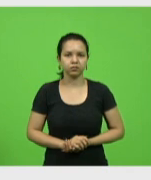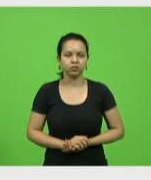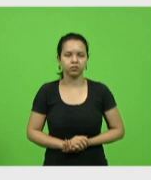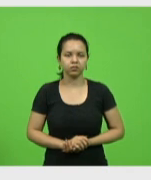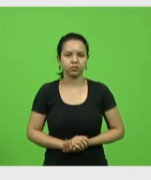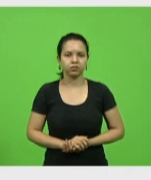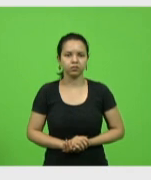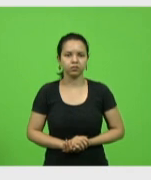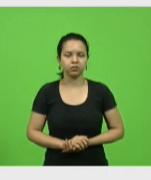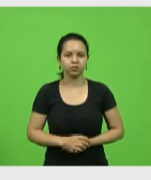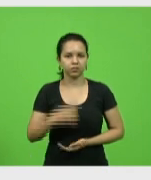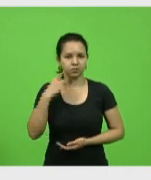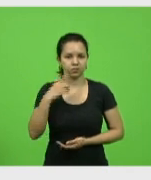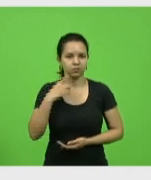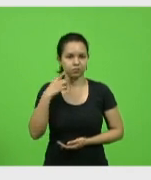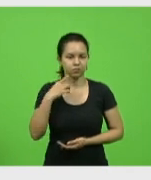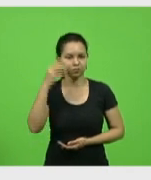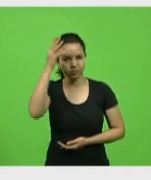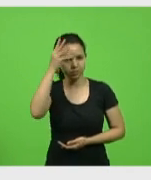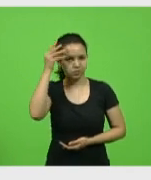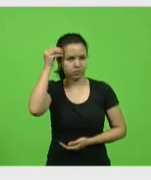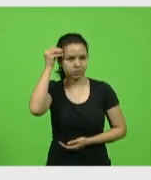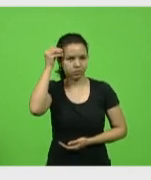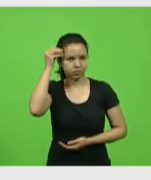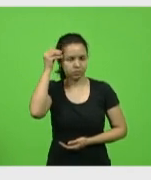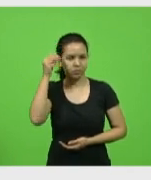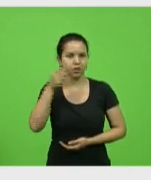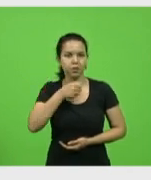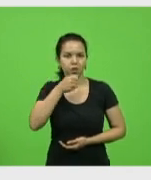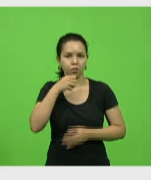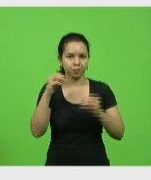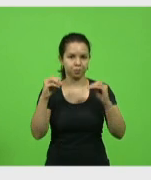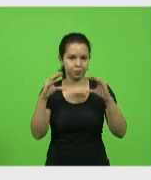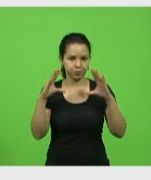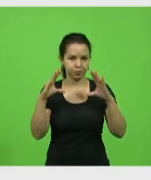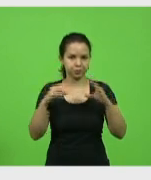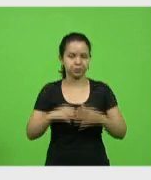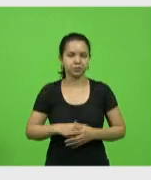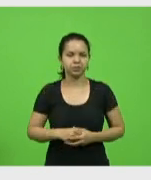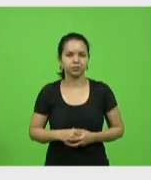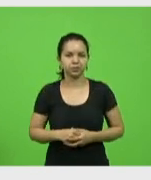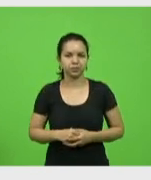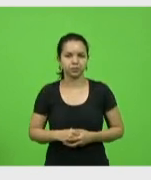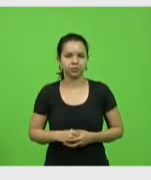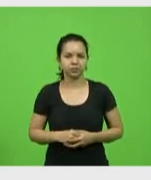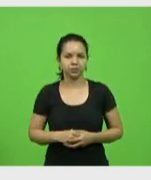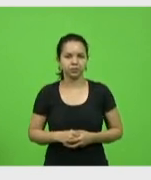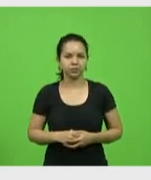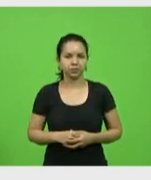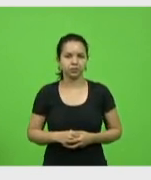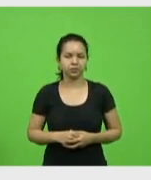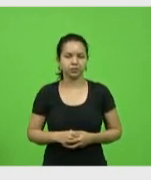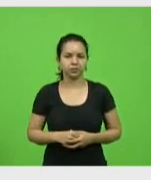Deputada Disse. Tem que ligar o microfone, deputada. É, foi